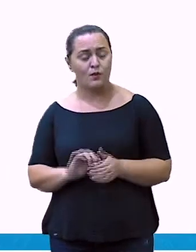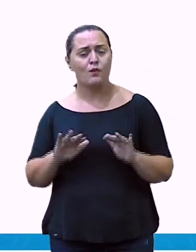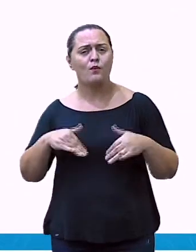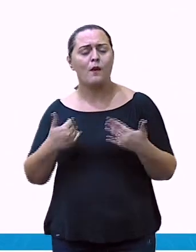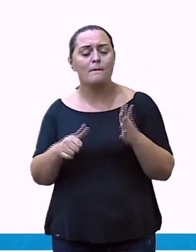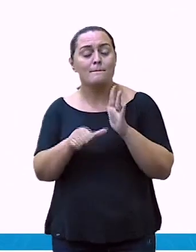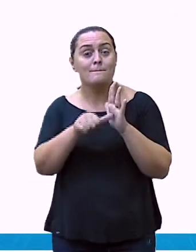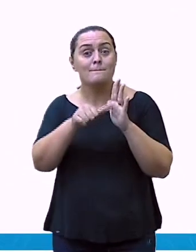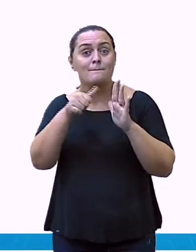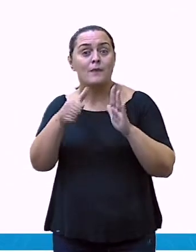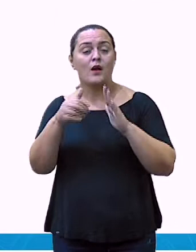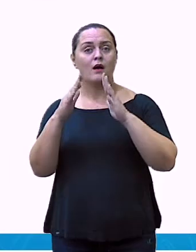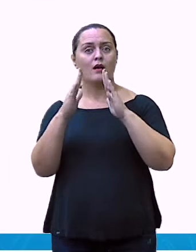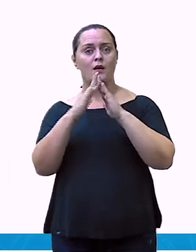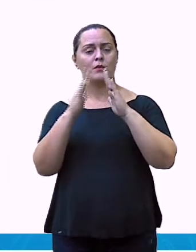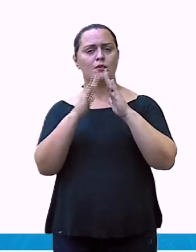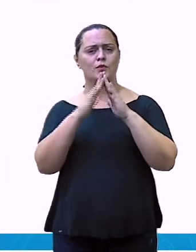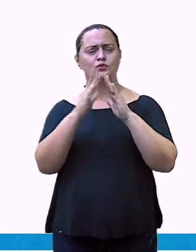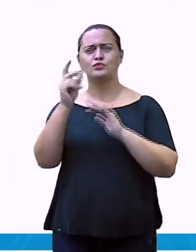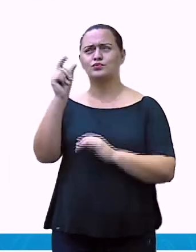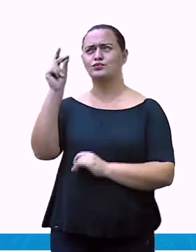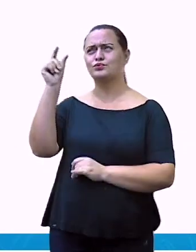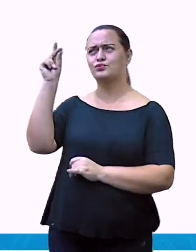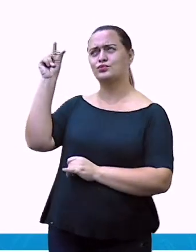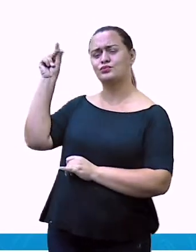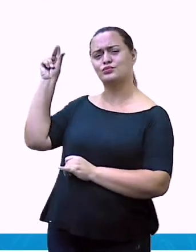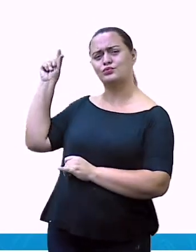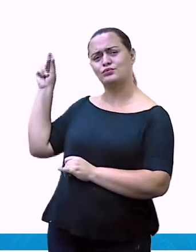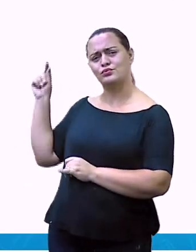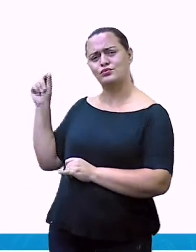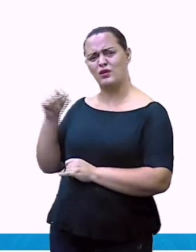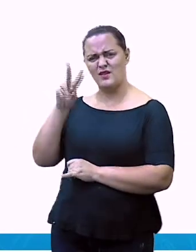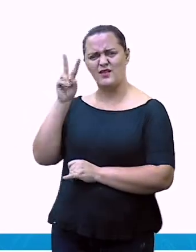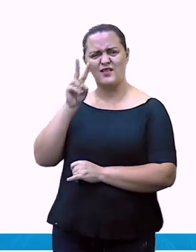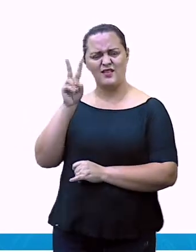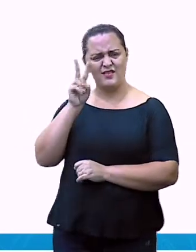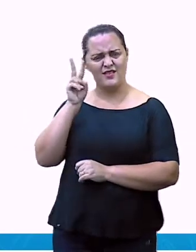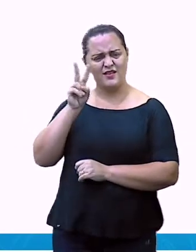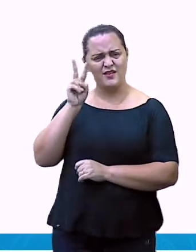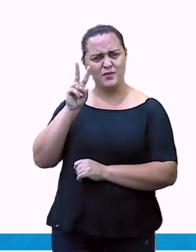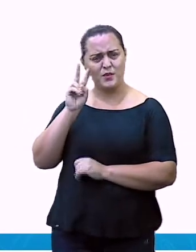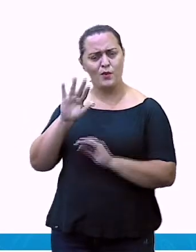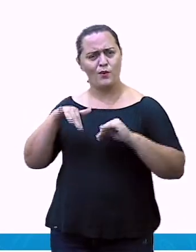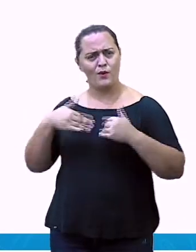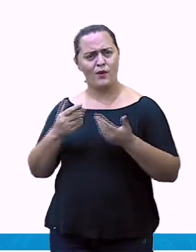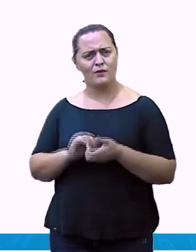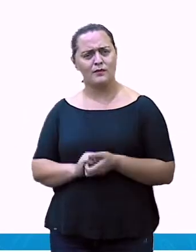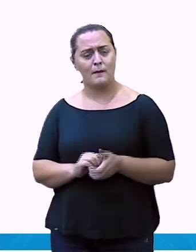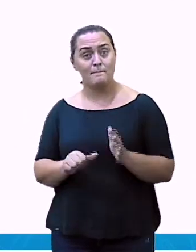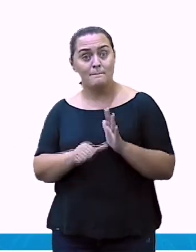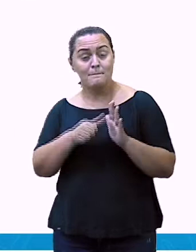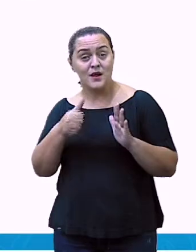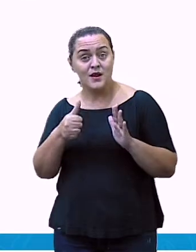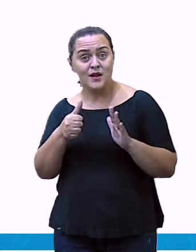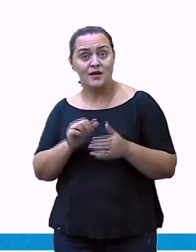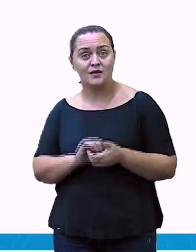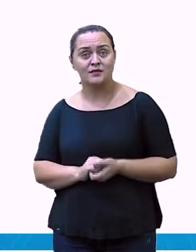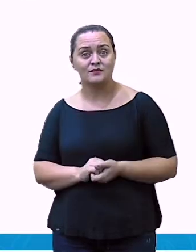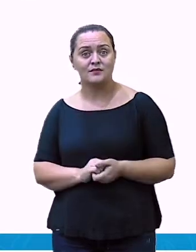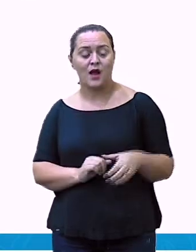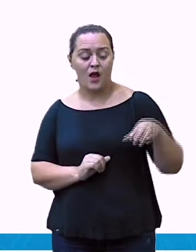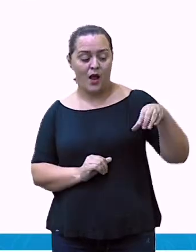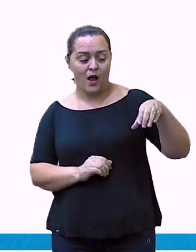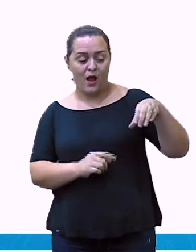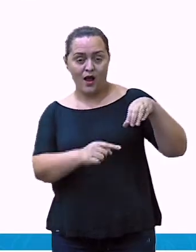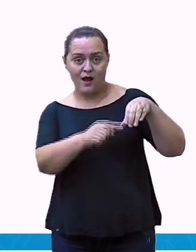moradia do homem? Vocês recordam que eu trouxe para vocês na outra aula a caverna de Altamira?